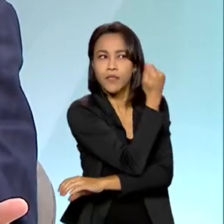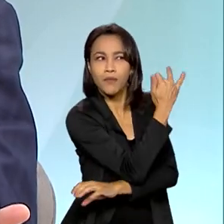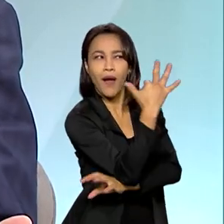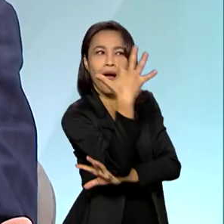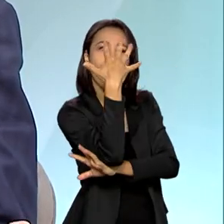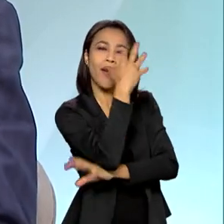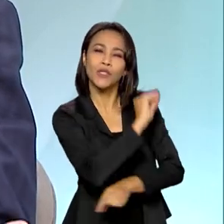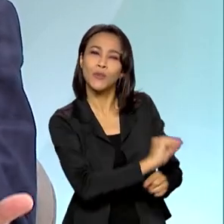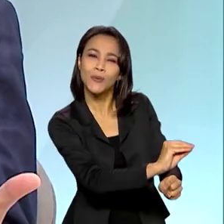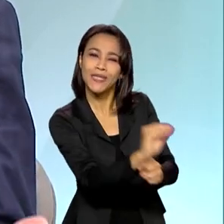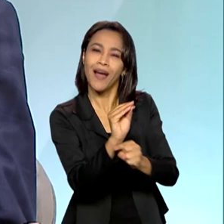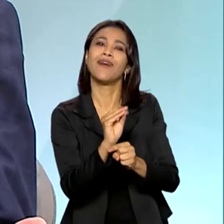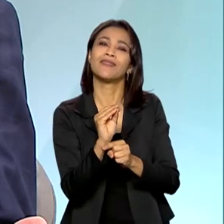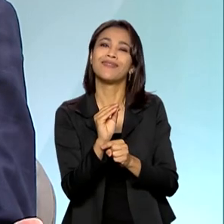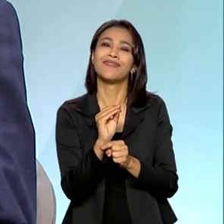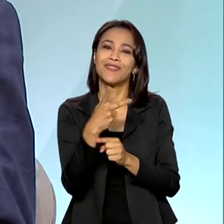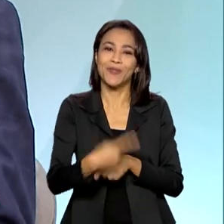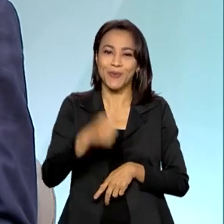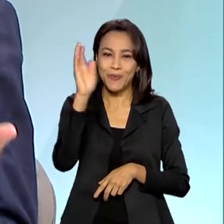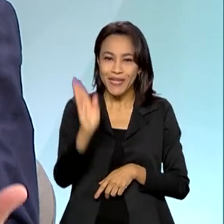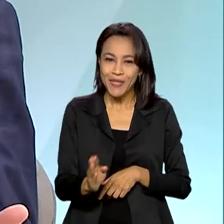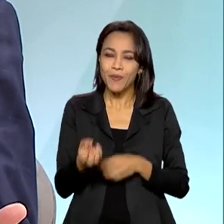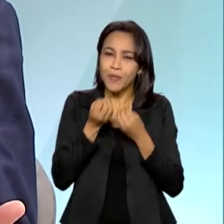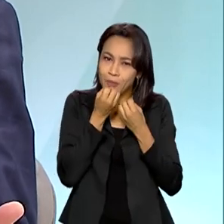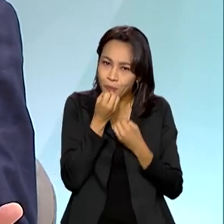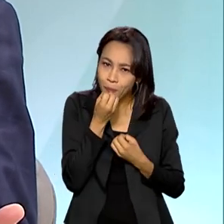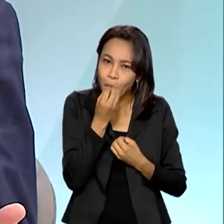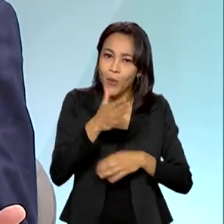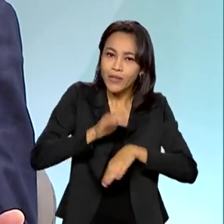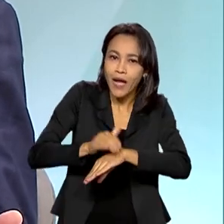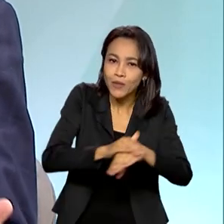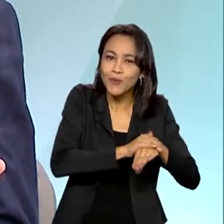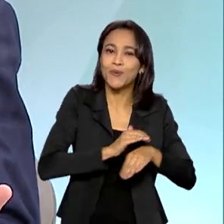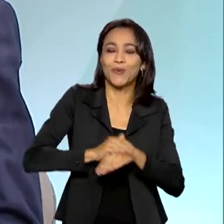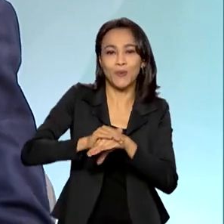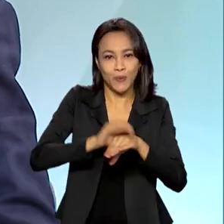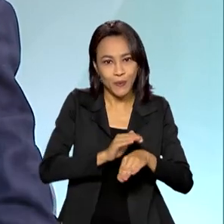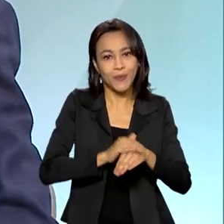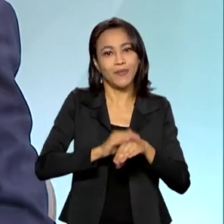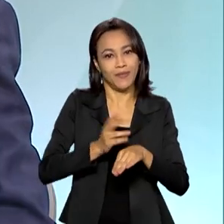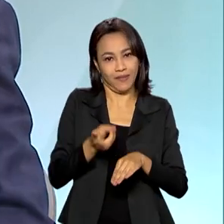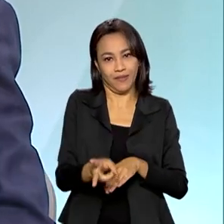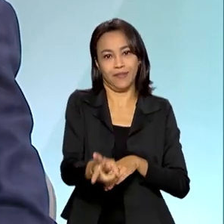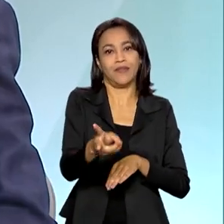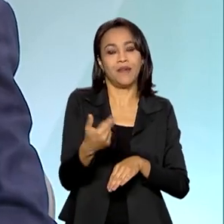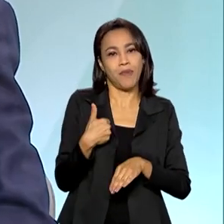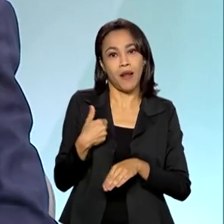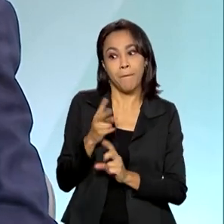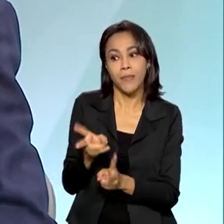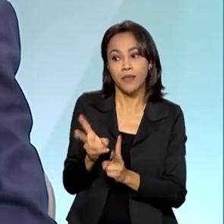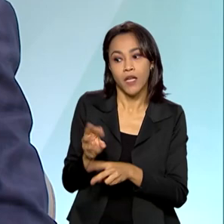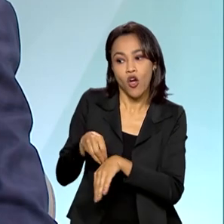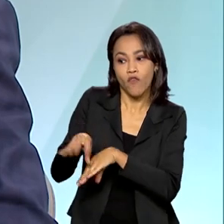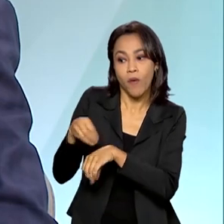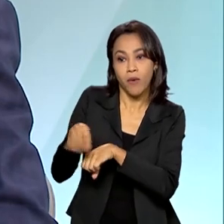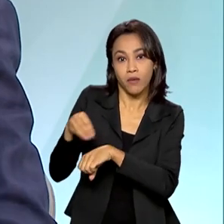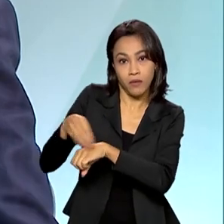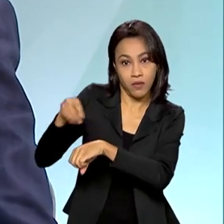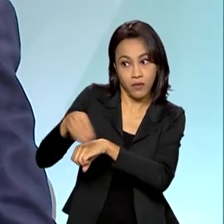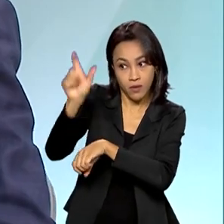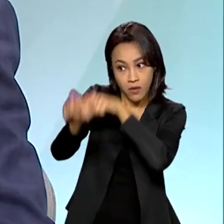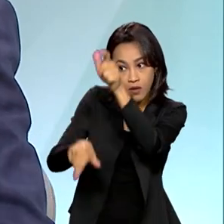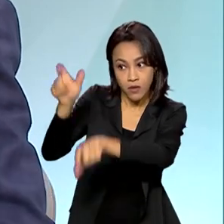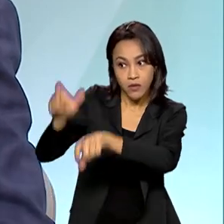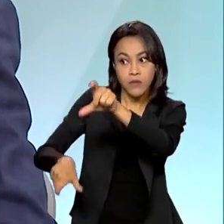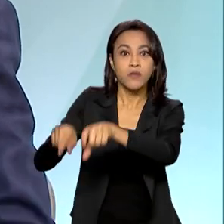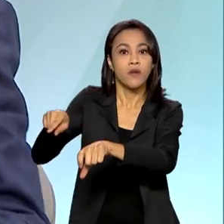agricultura brasileira, utilizando as boas práticas ASG, para manter o homem do campo também informado sobre essas